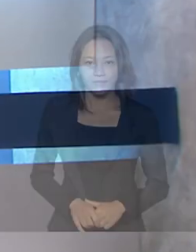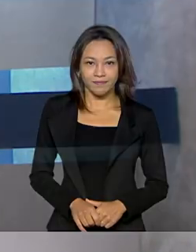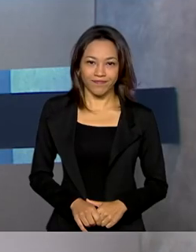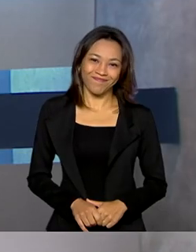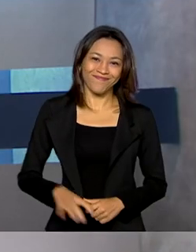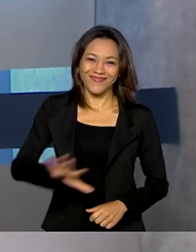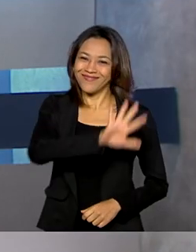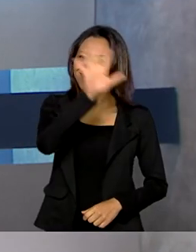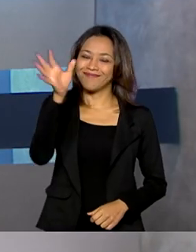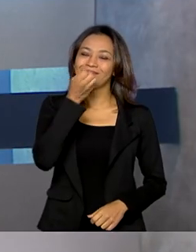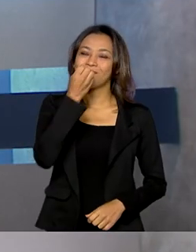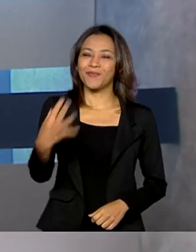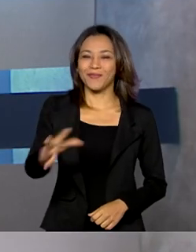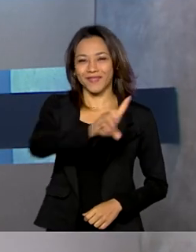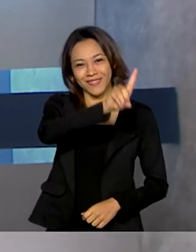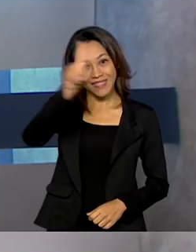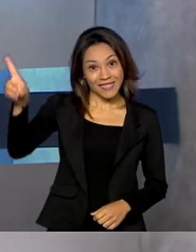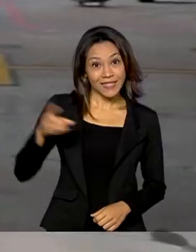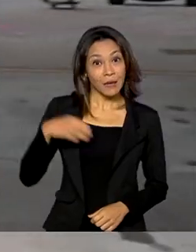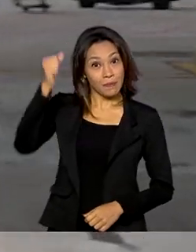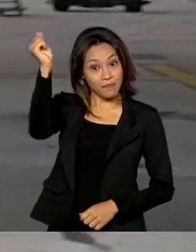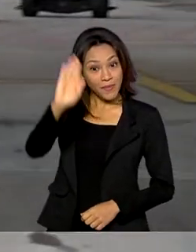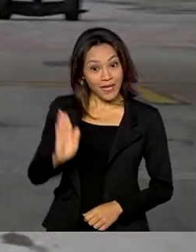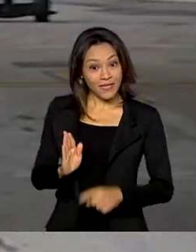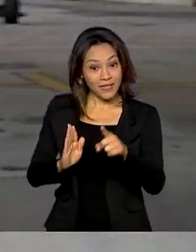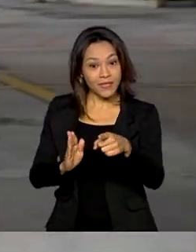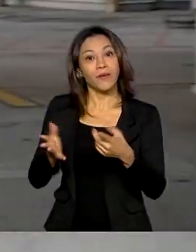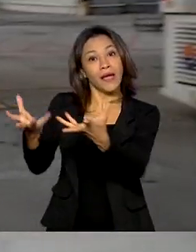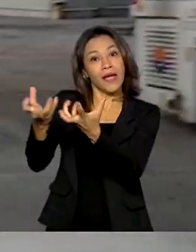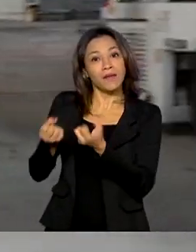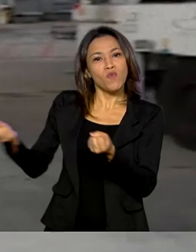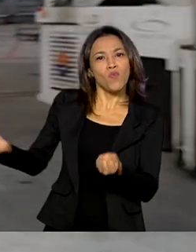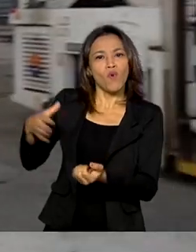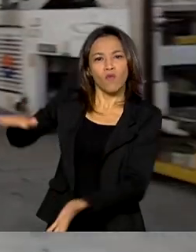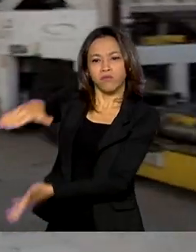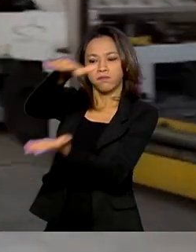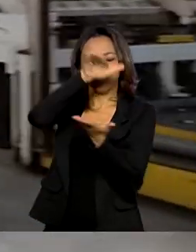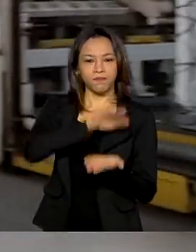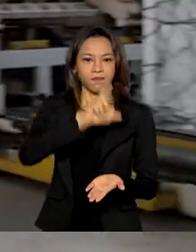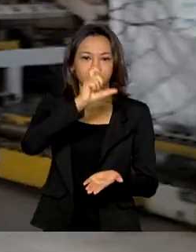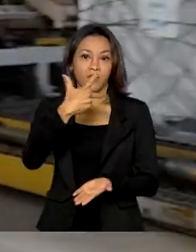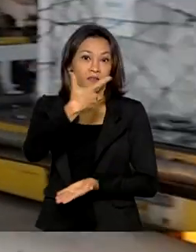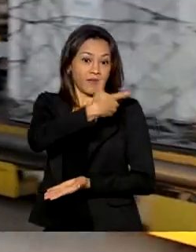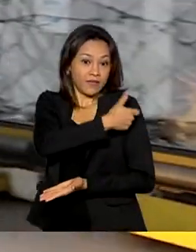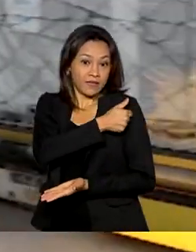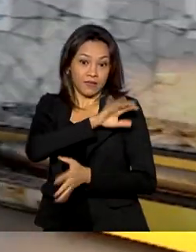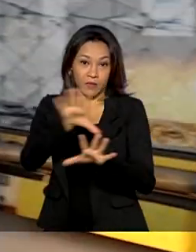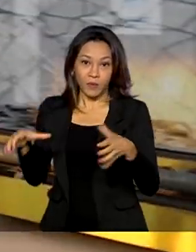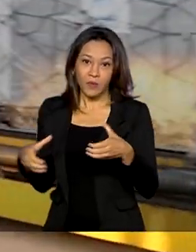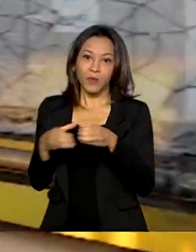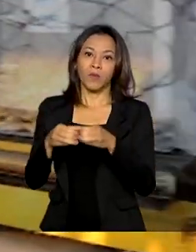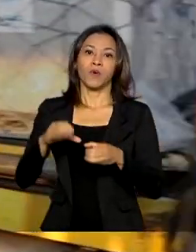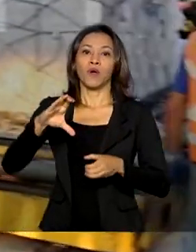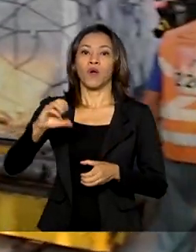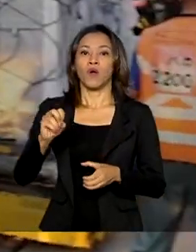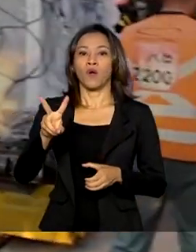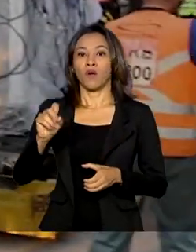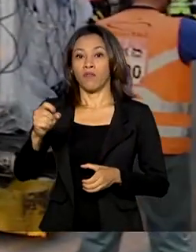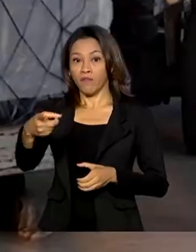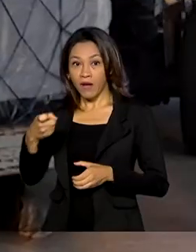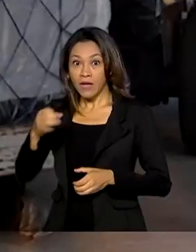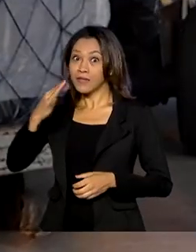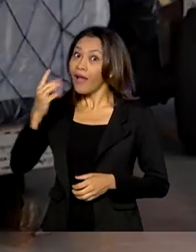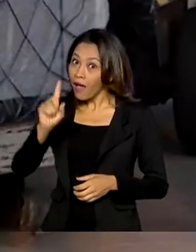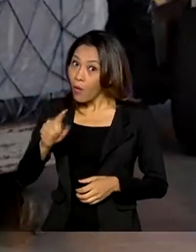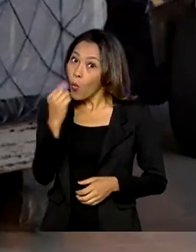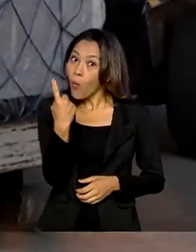Olá, bom dia! Brasil recebe novo lote de vacinas pelo consórcio COVAX Facility. São mais de um